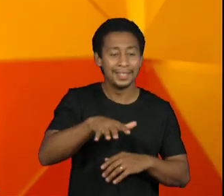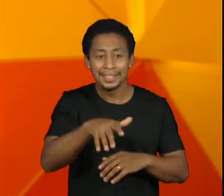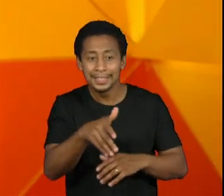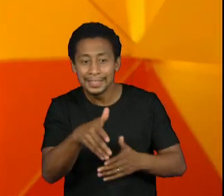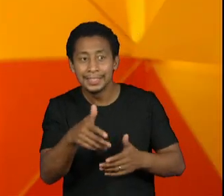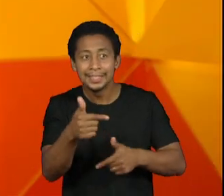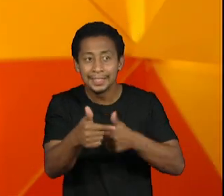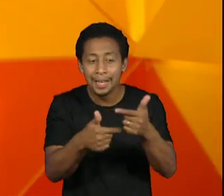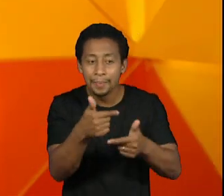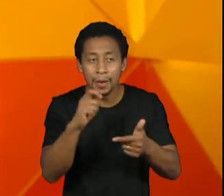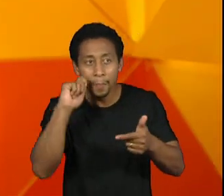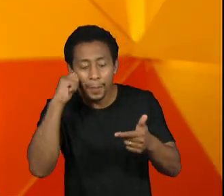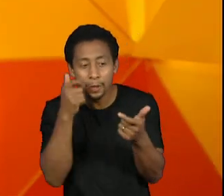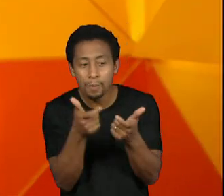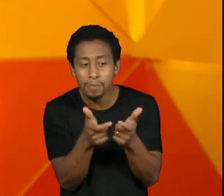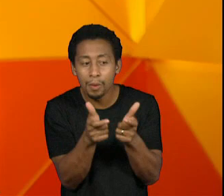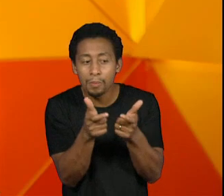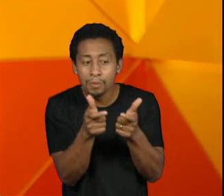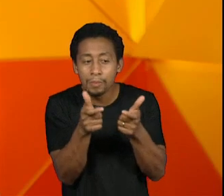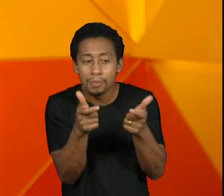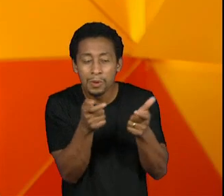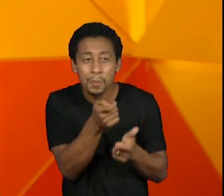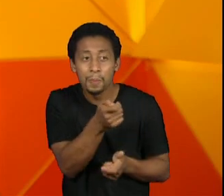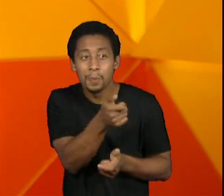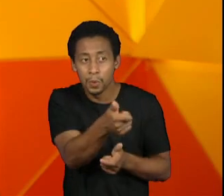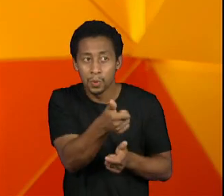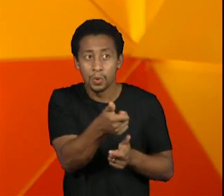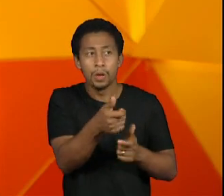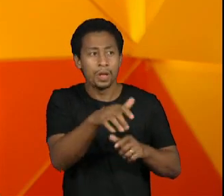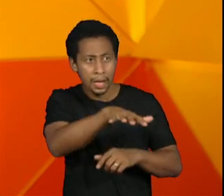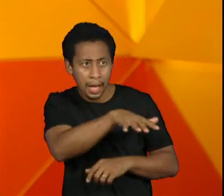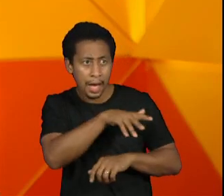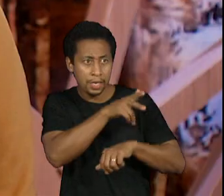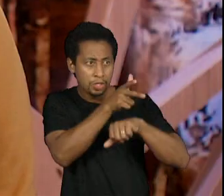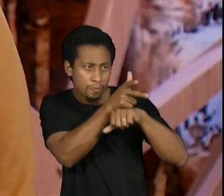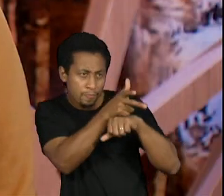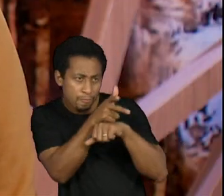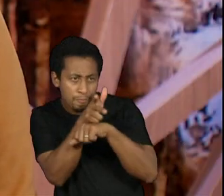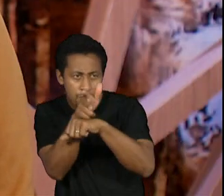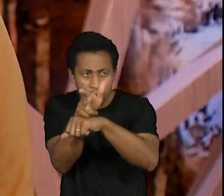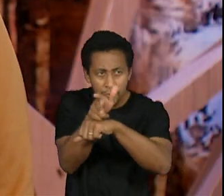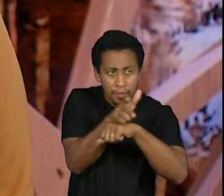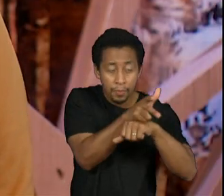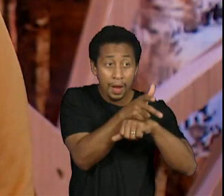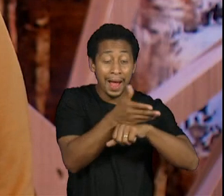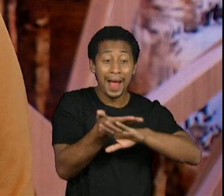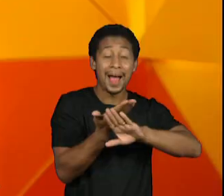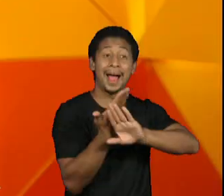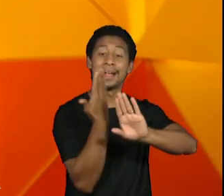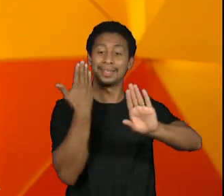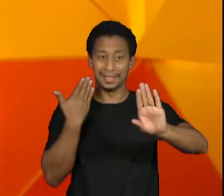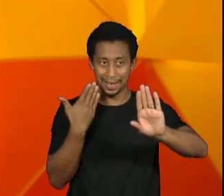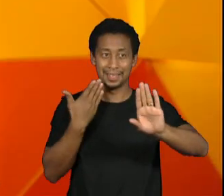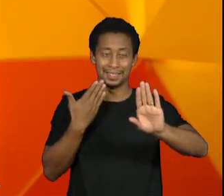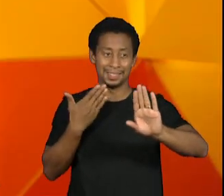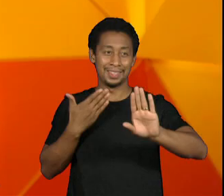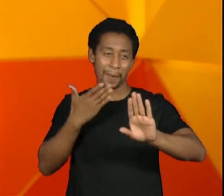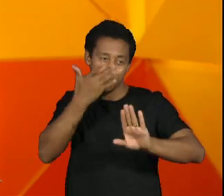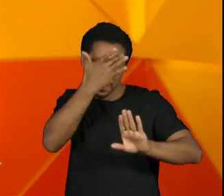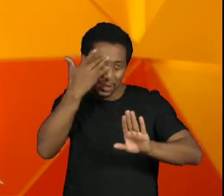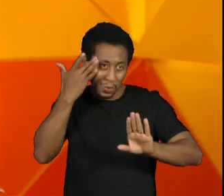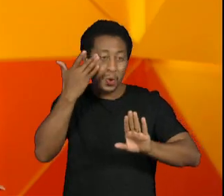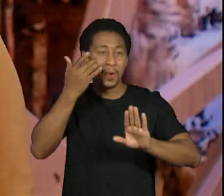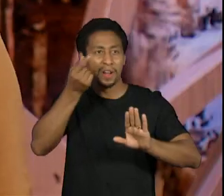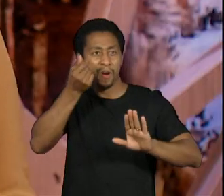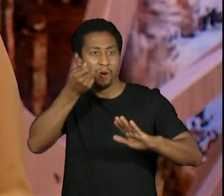ela também está por detrás das câmeras? Porque é atrás das câmeras que a gente tem quem comanda e quem tem o dinheiro para